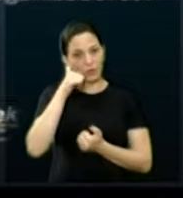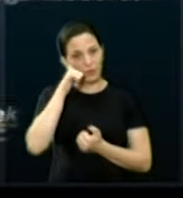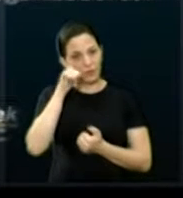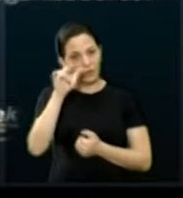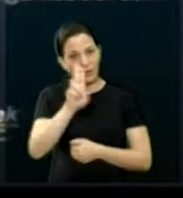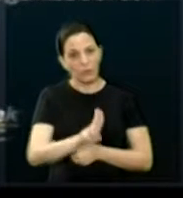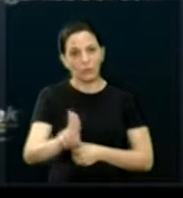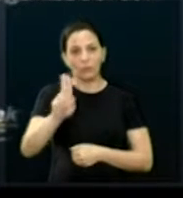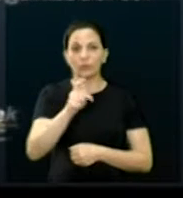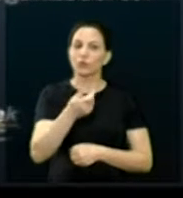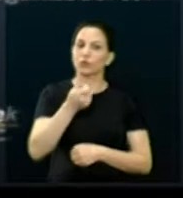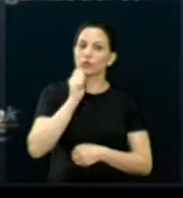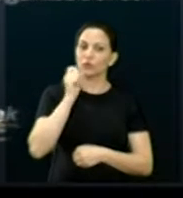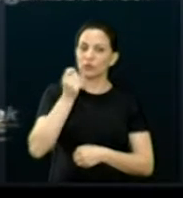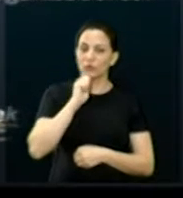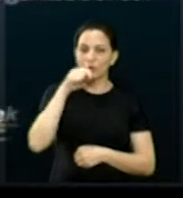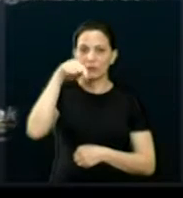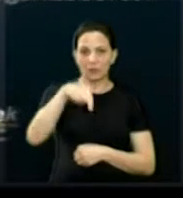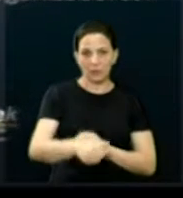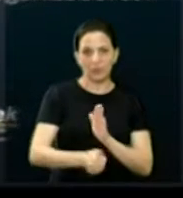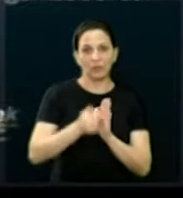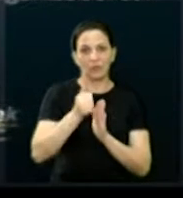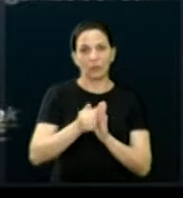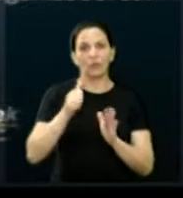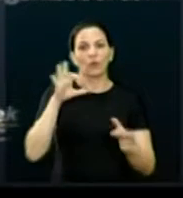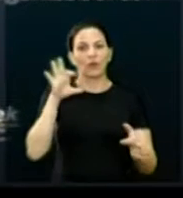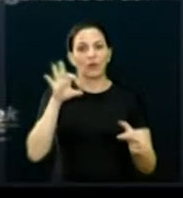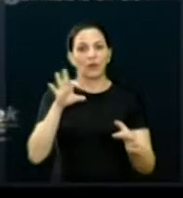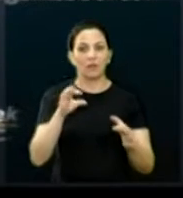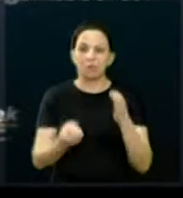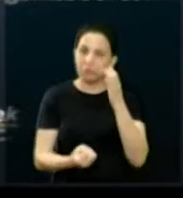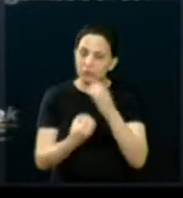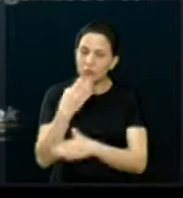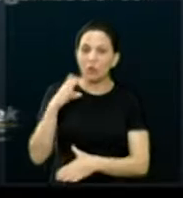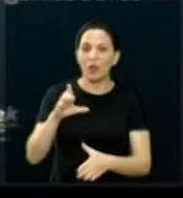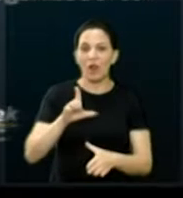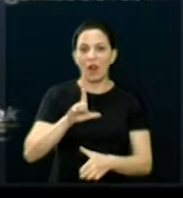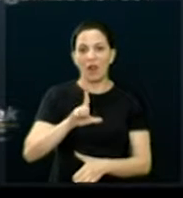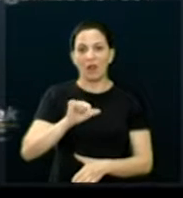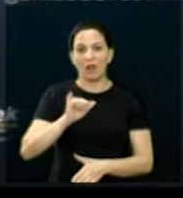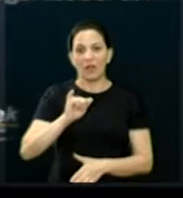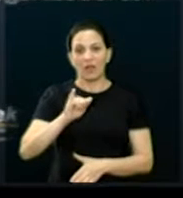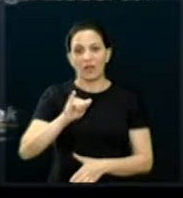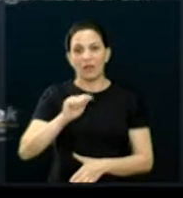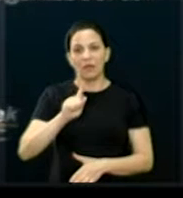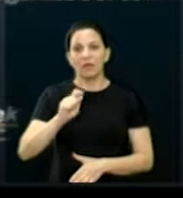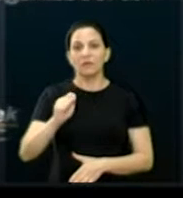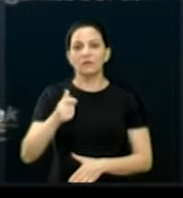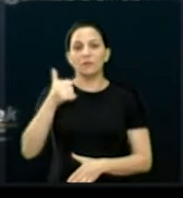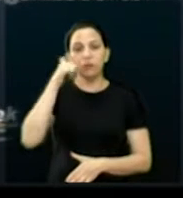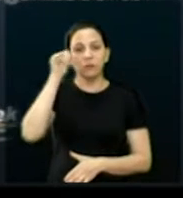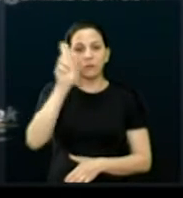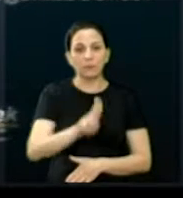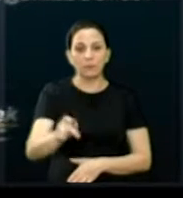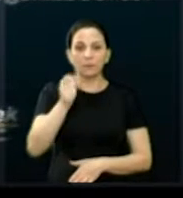de drogas, realizado pela Liga de Prevenção de Araraquara, que aconteceu na Biblioteca Municipal.